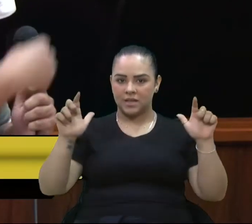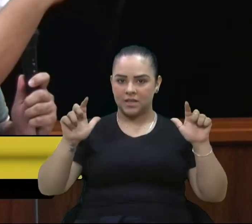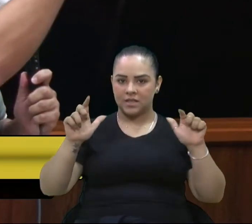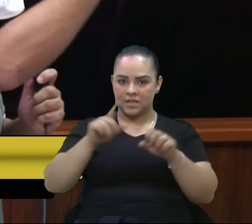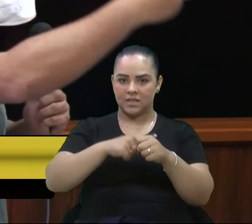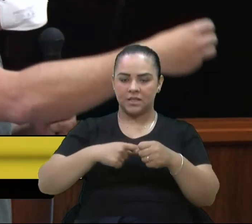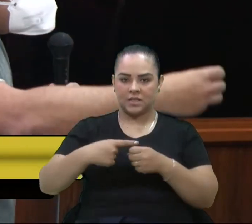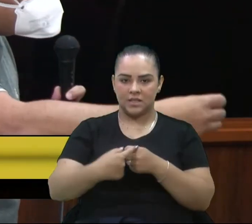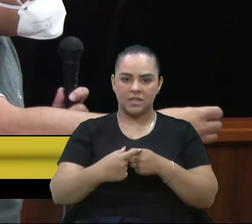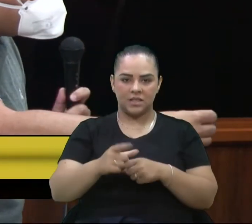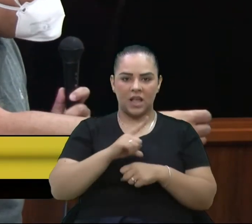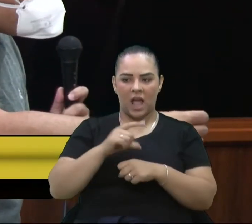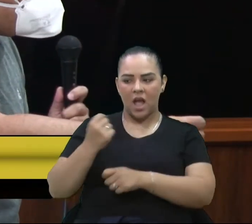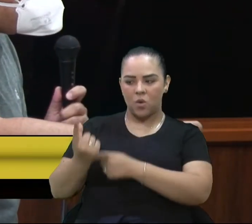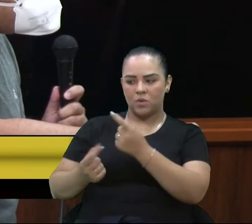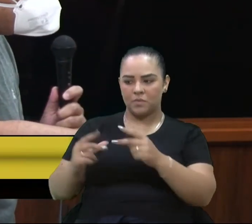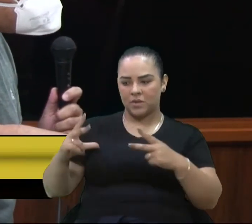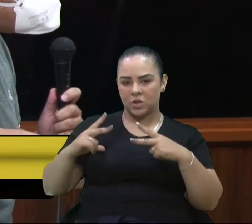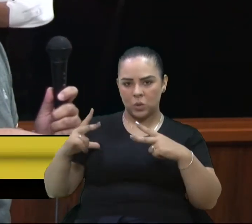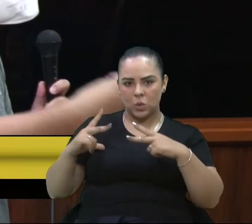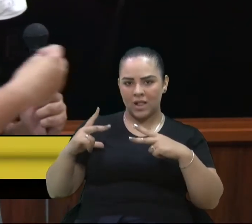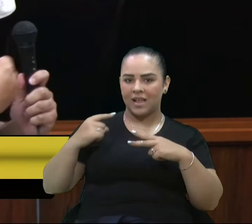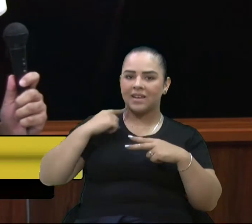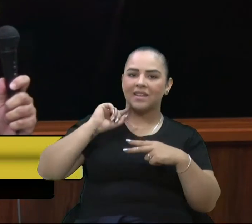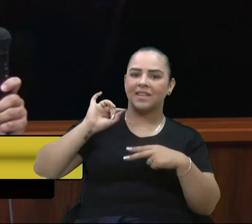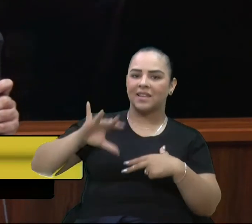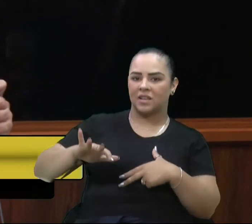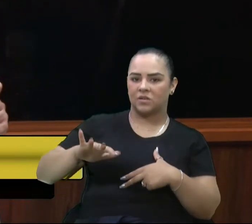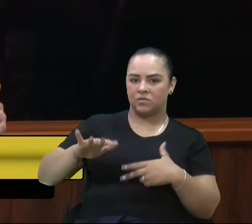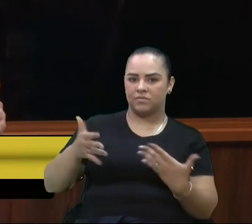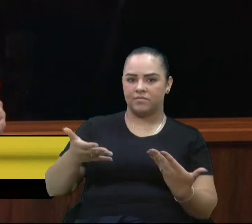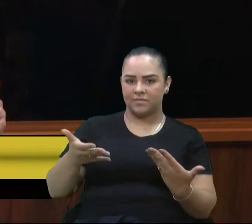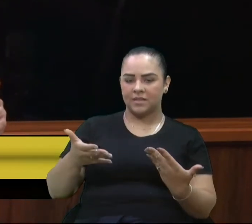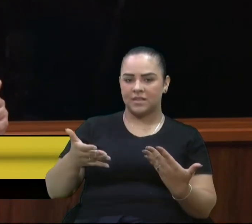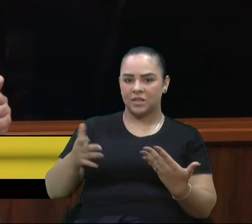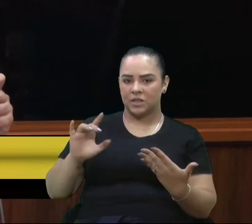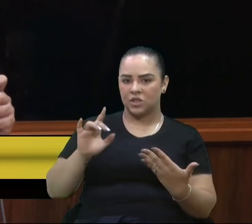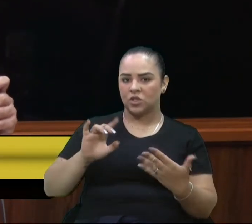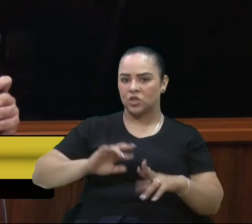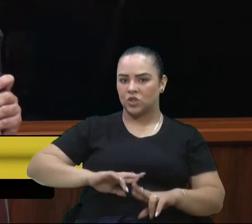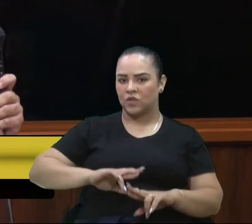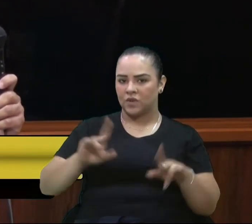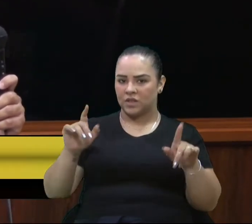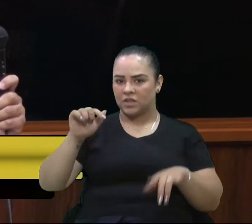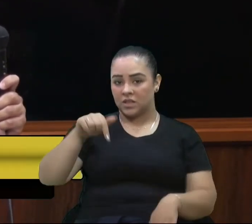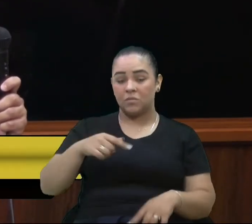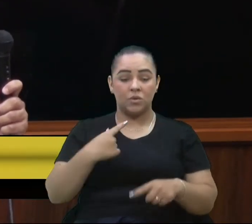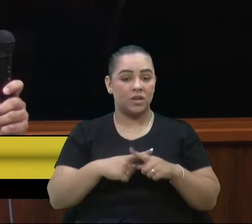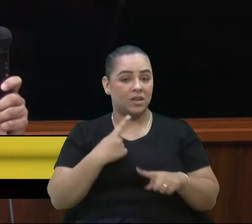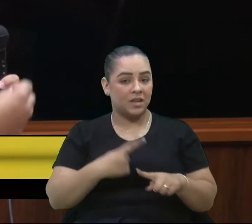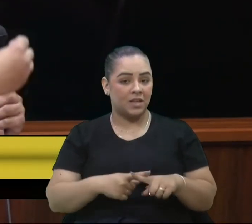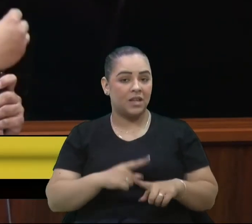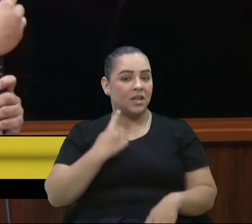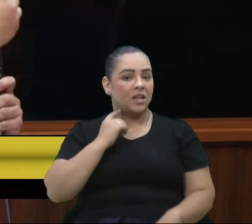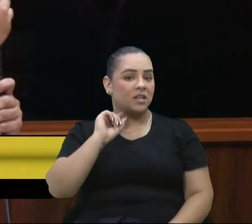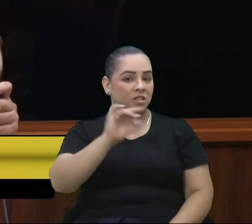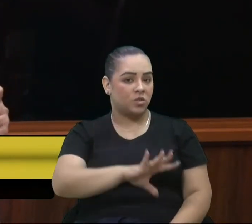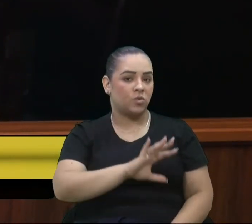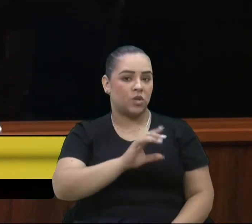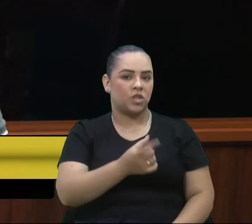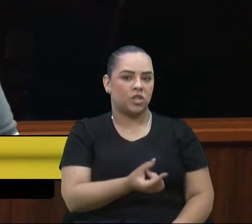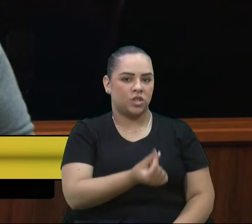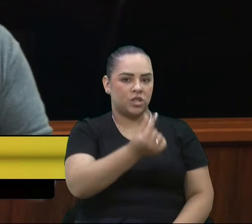que privatizaram a coleta do lixo estatizam nesse momento. Porque lixo é dinheiro, meio ambiente é